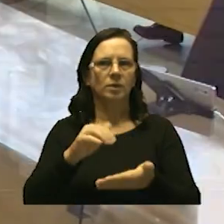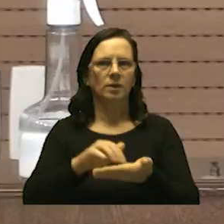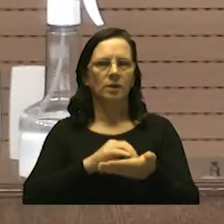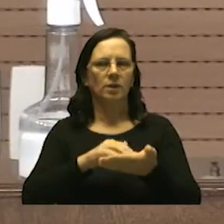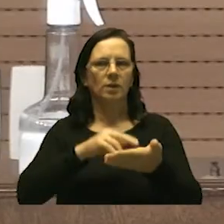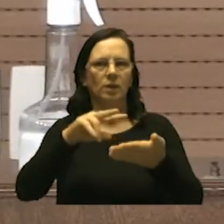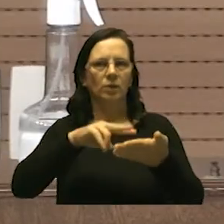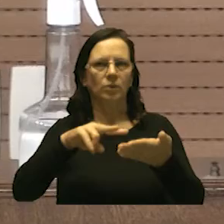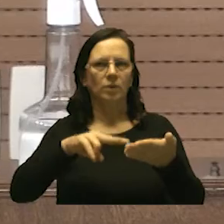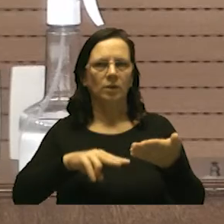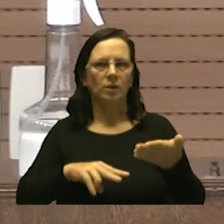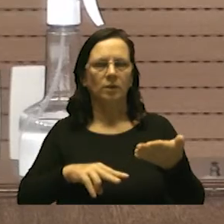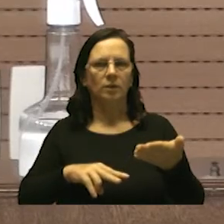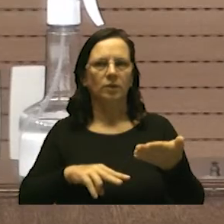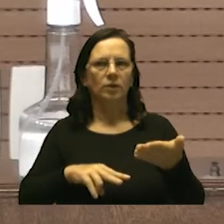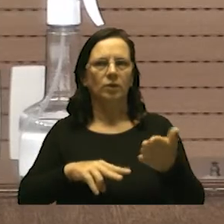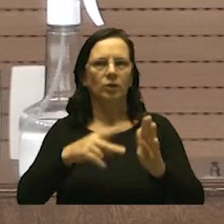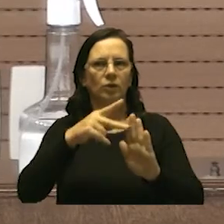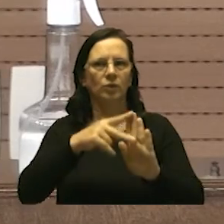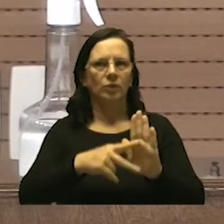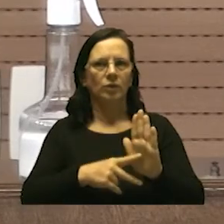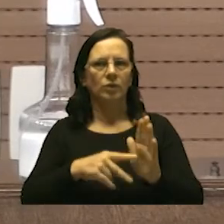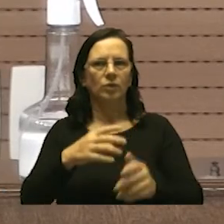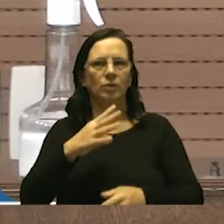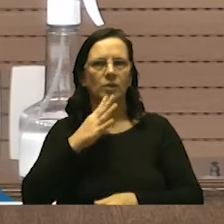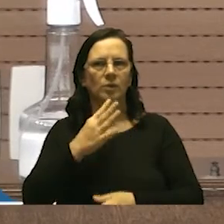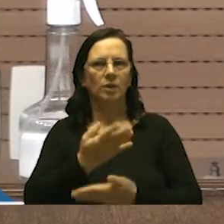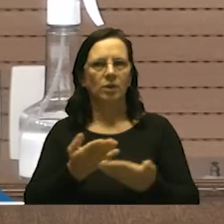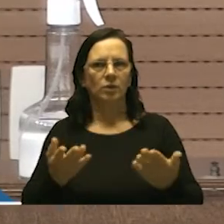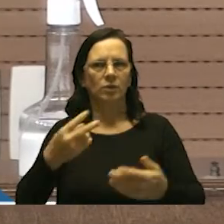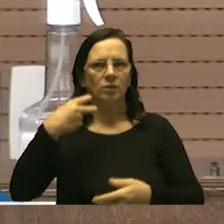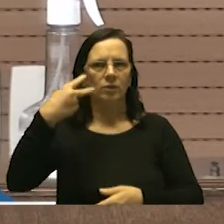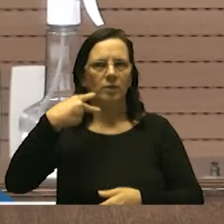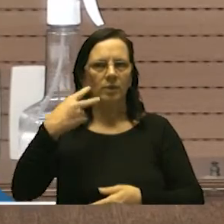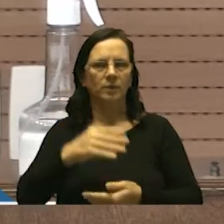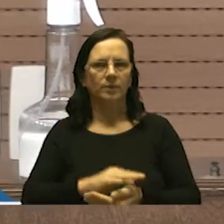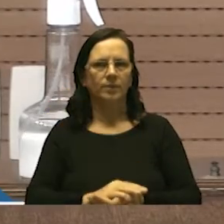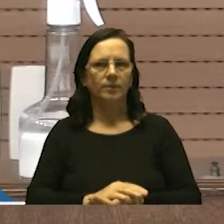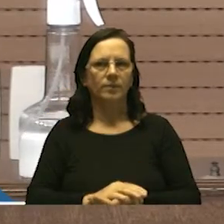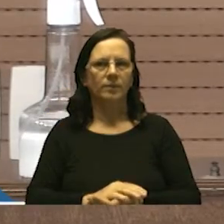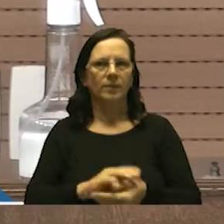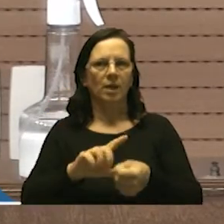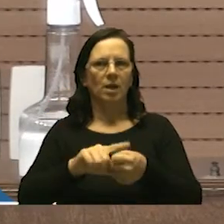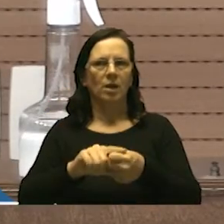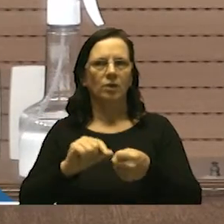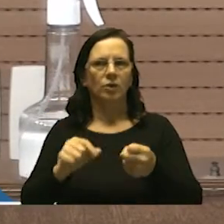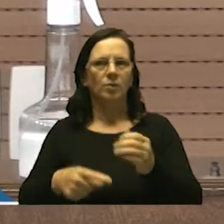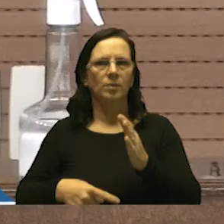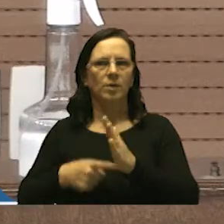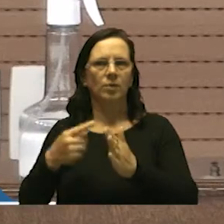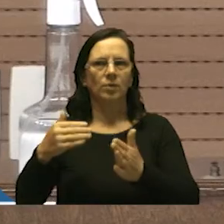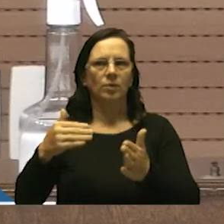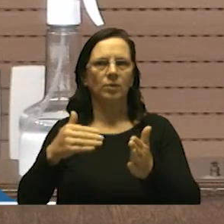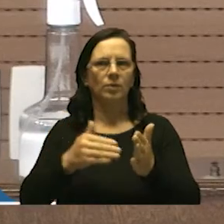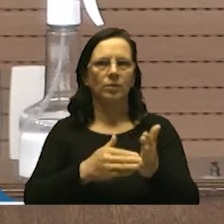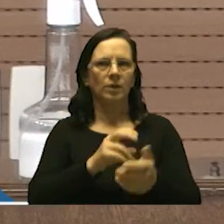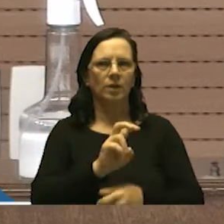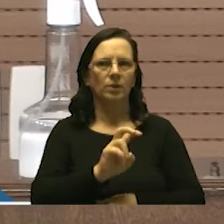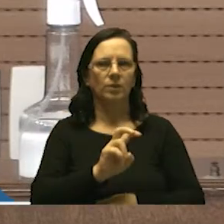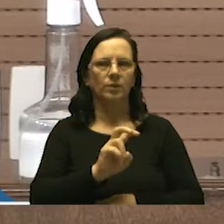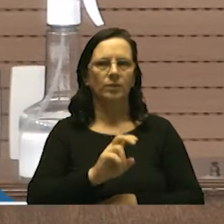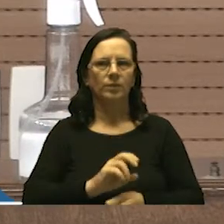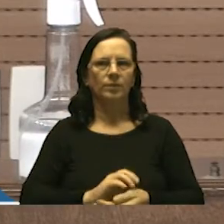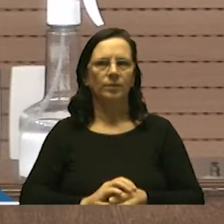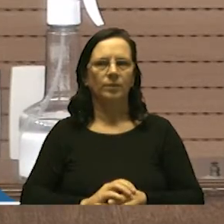secretário que proceda a leitura do projeto conforme deliberação do plenário artigo primeiro ao